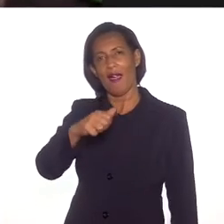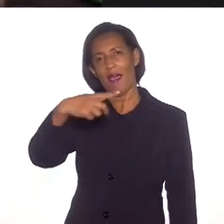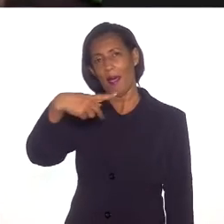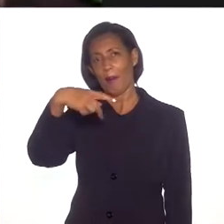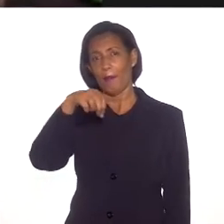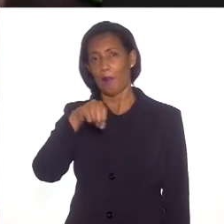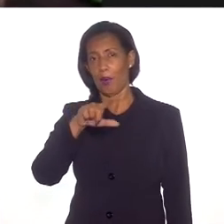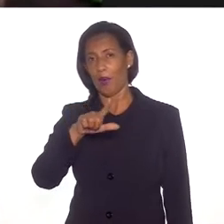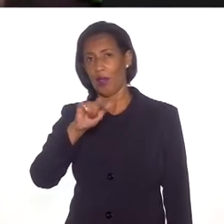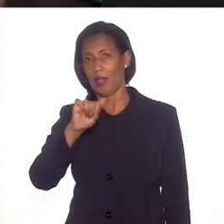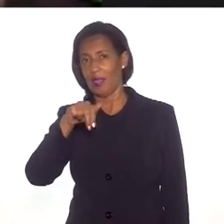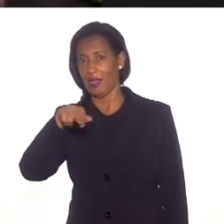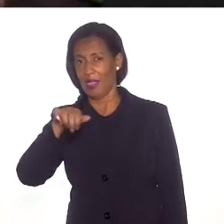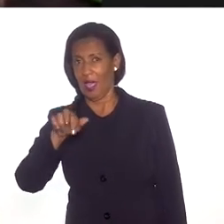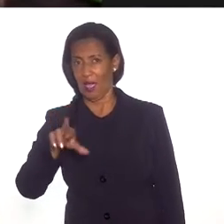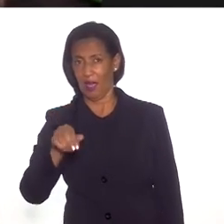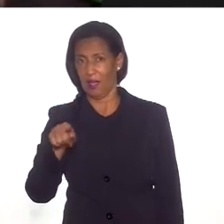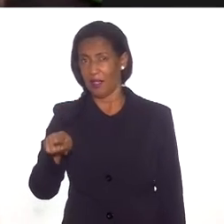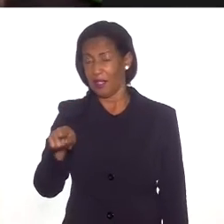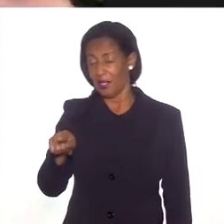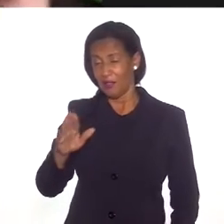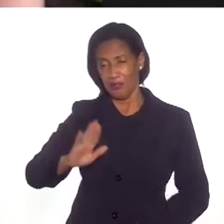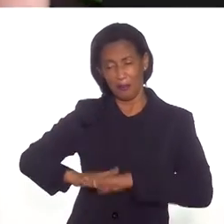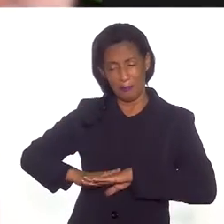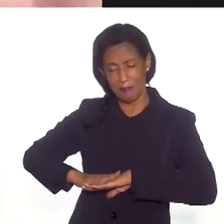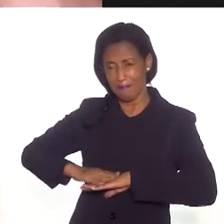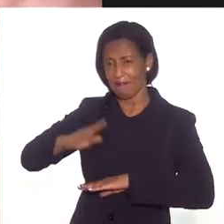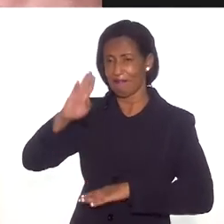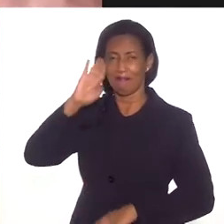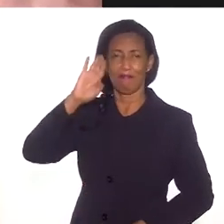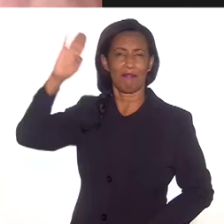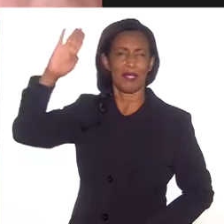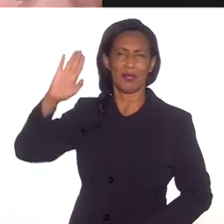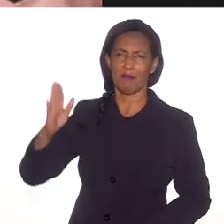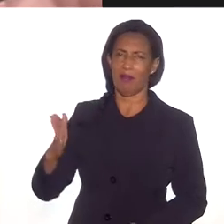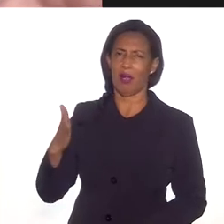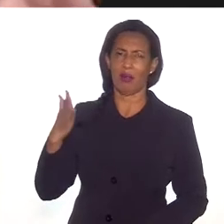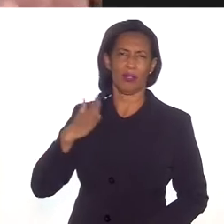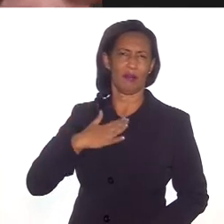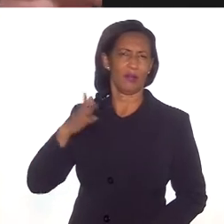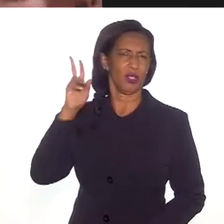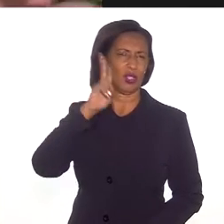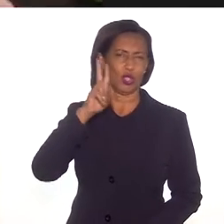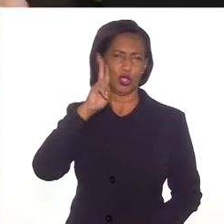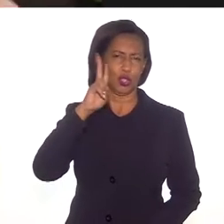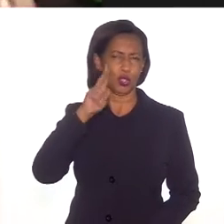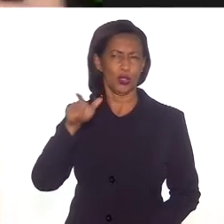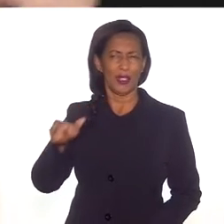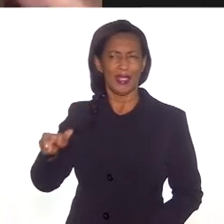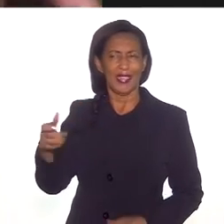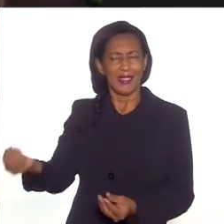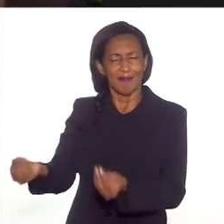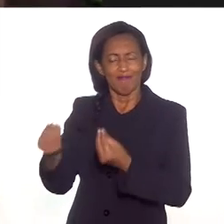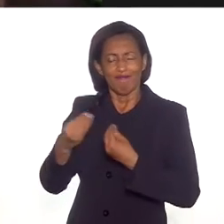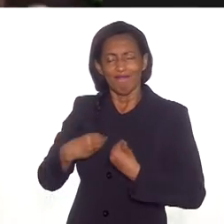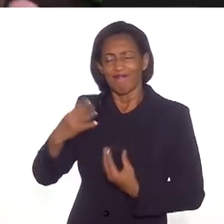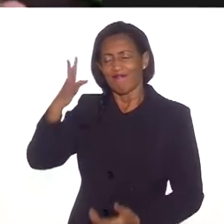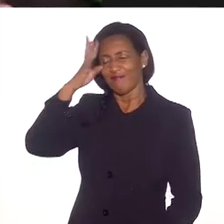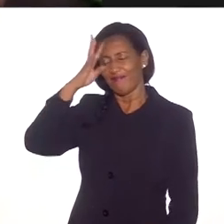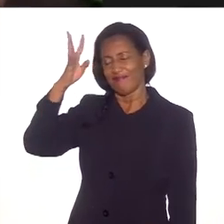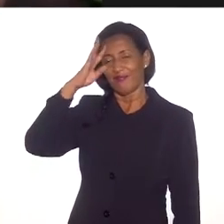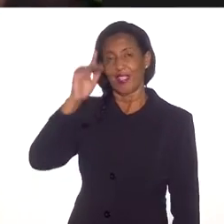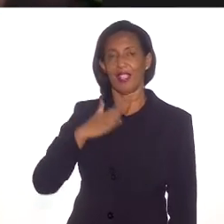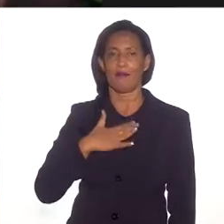mesmo, e que foi o grande mentor da minha história. Ele é o grande inspirador